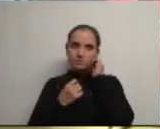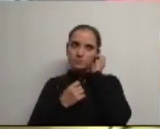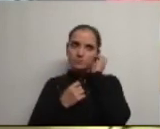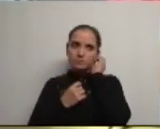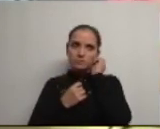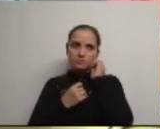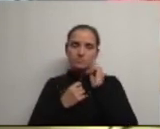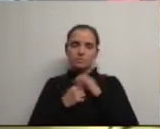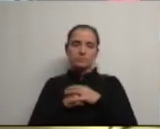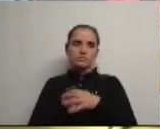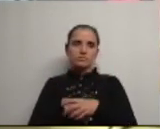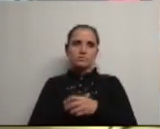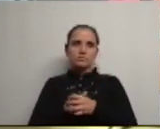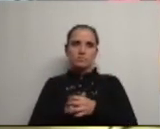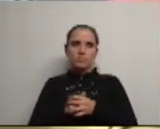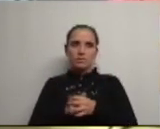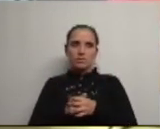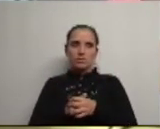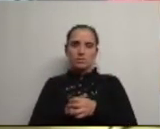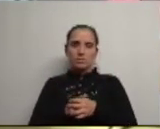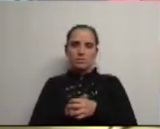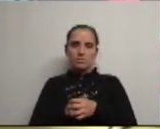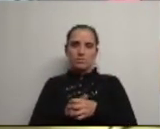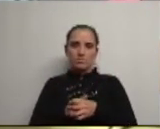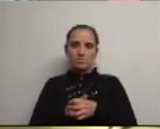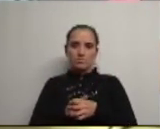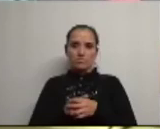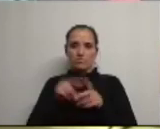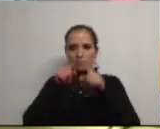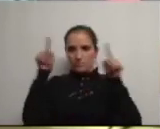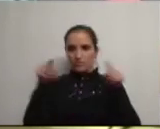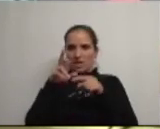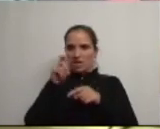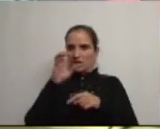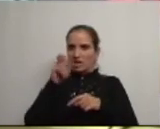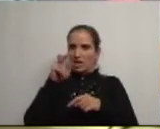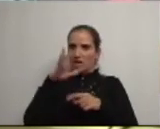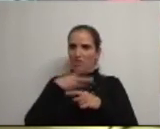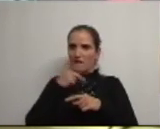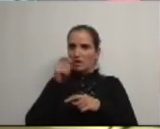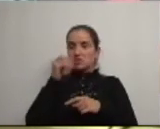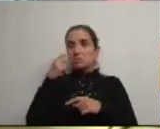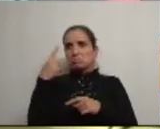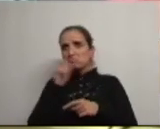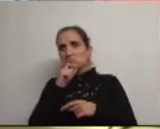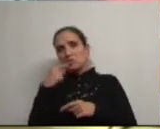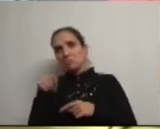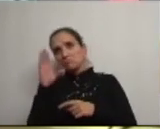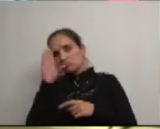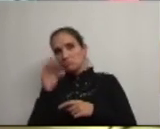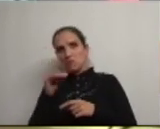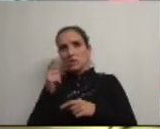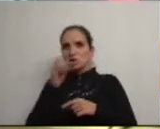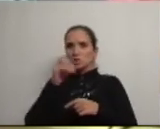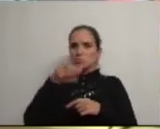não temos e está dentro do prêmio turbano ou em Recardense talvez tenhamos não sei mas o